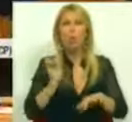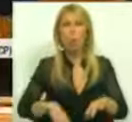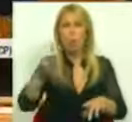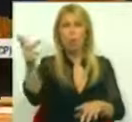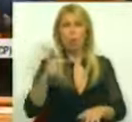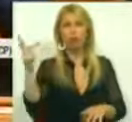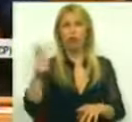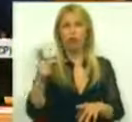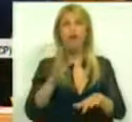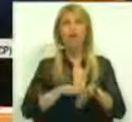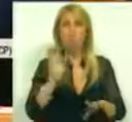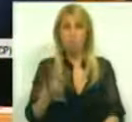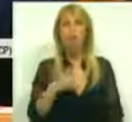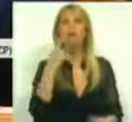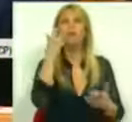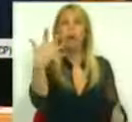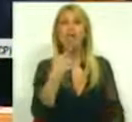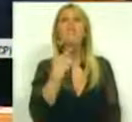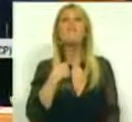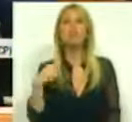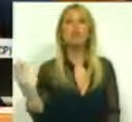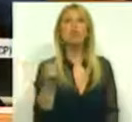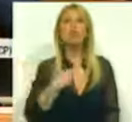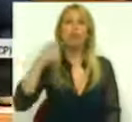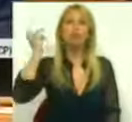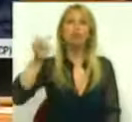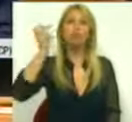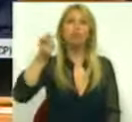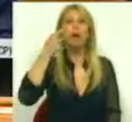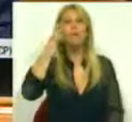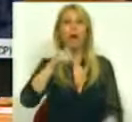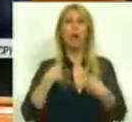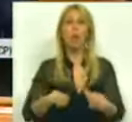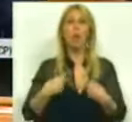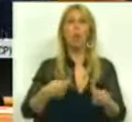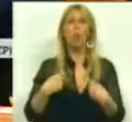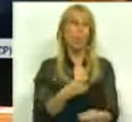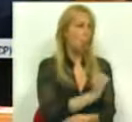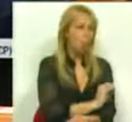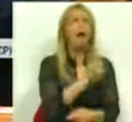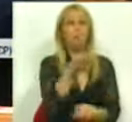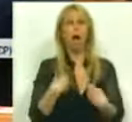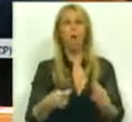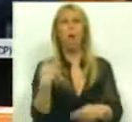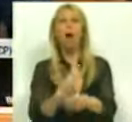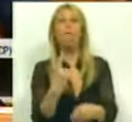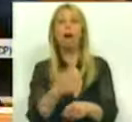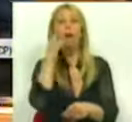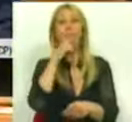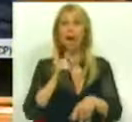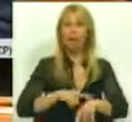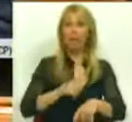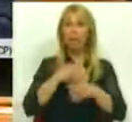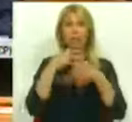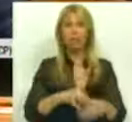décadas a fios. Para quem gastou mais do que podia, para quem não soube reformar em tempo útil, para quem